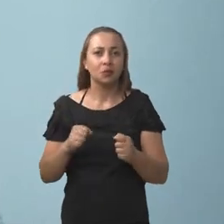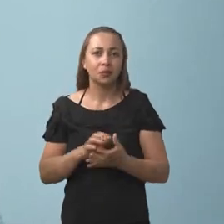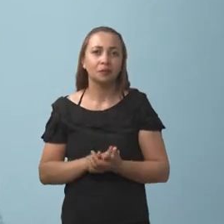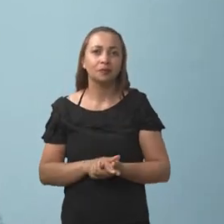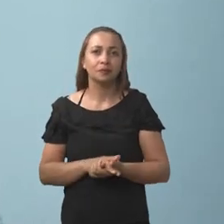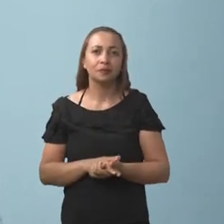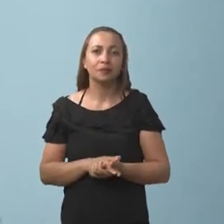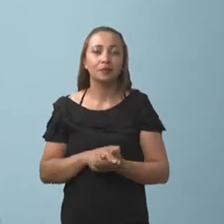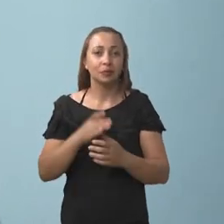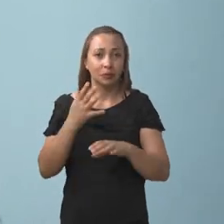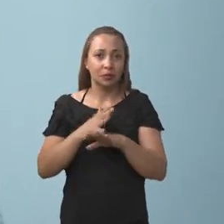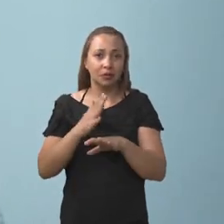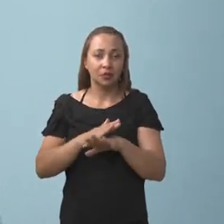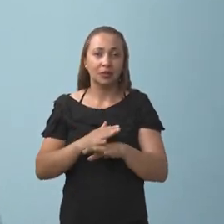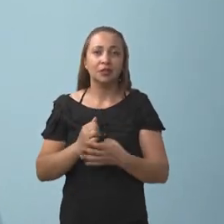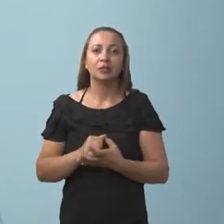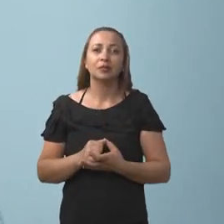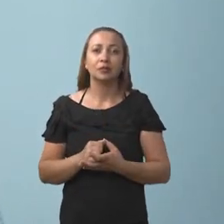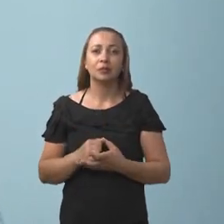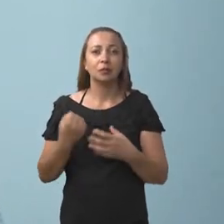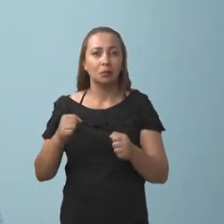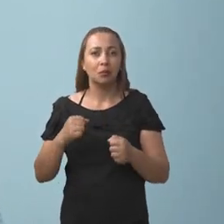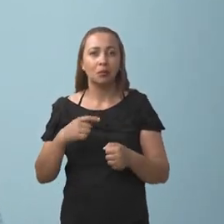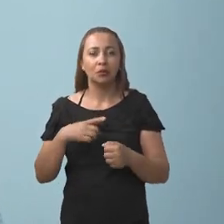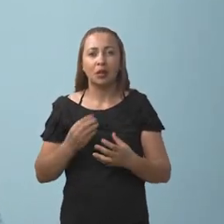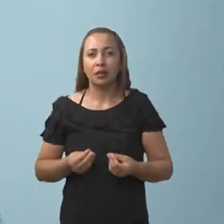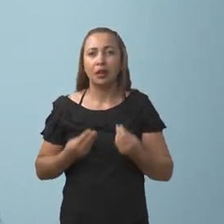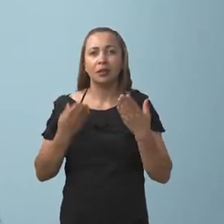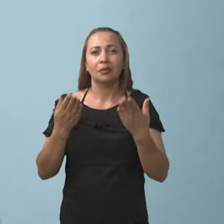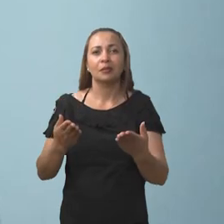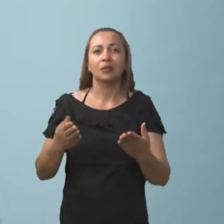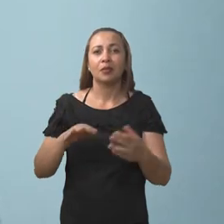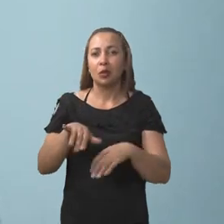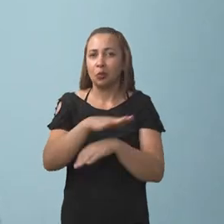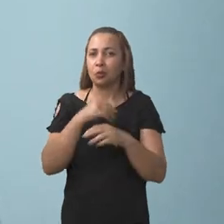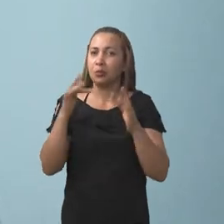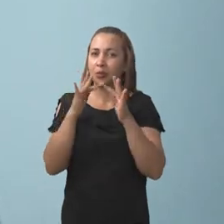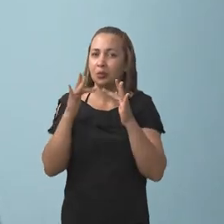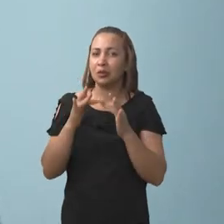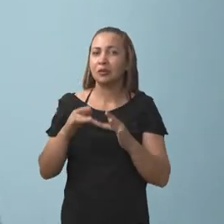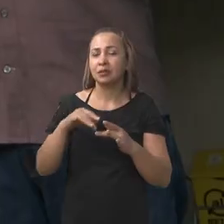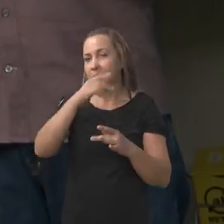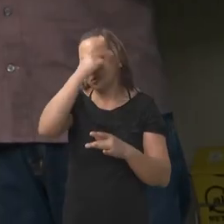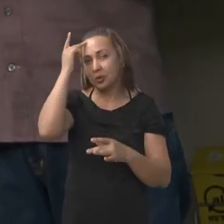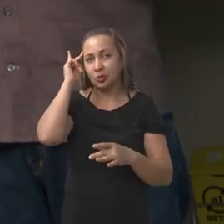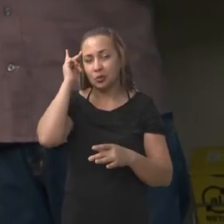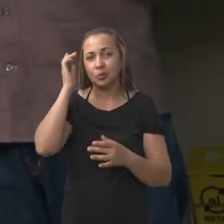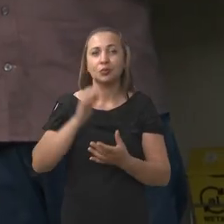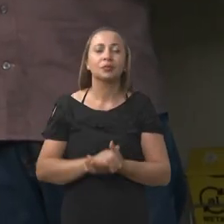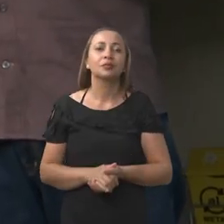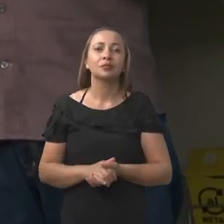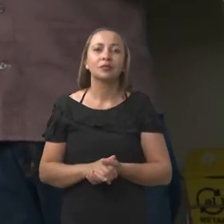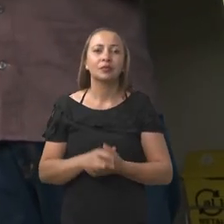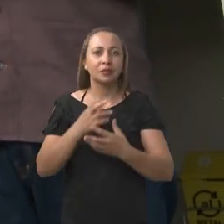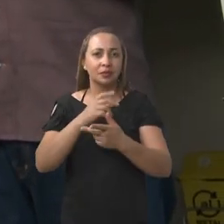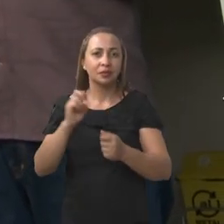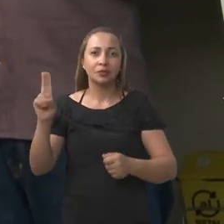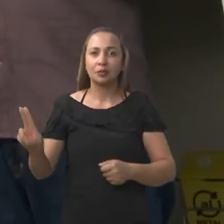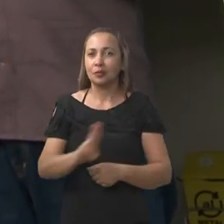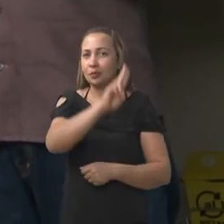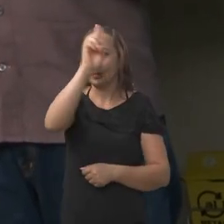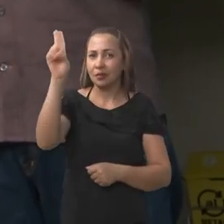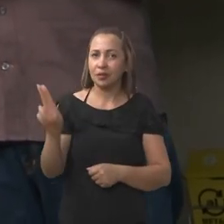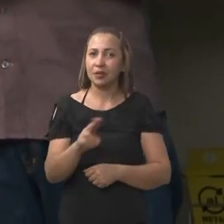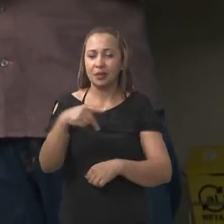os testes aí que possam deliberar sobre a aplicação em seres humanos. Diversas universidades do país